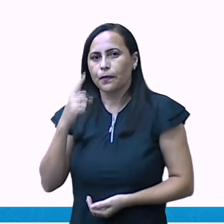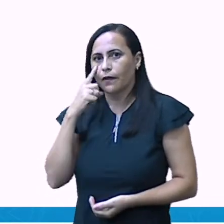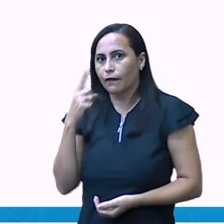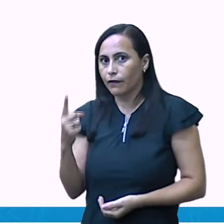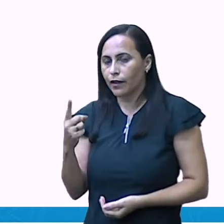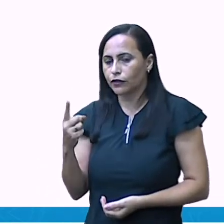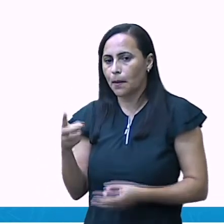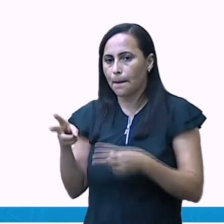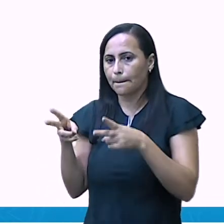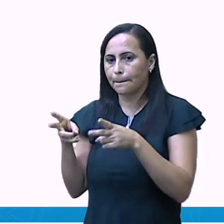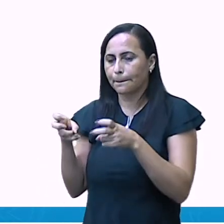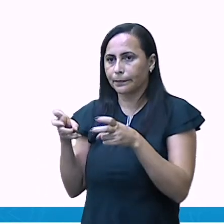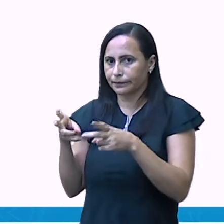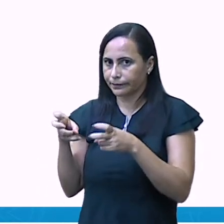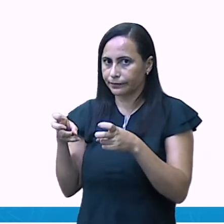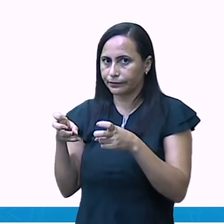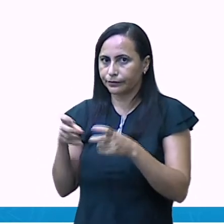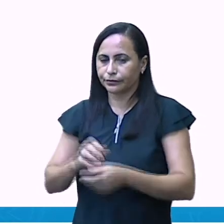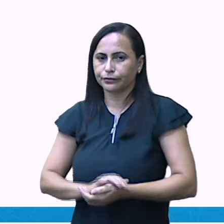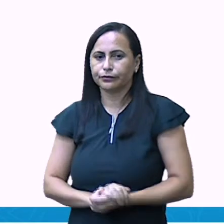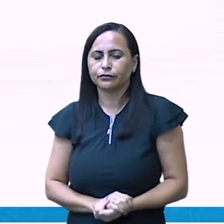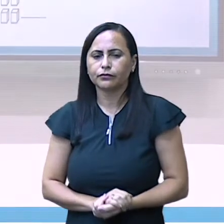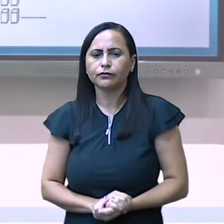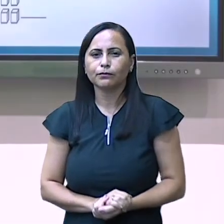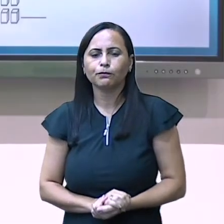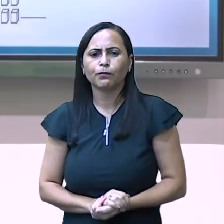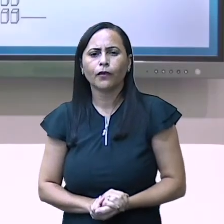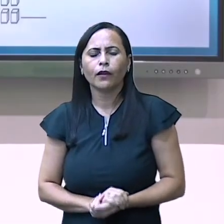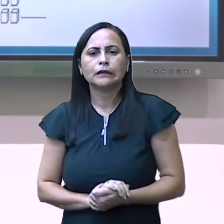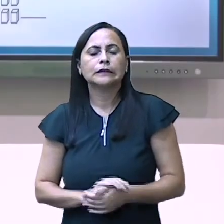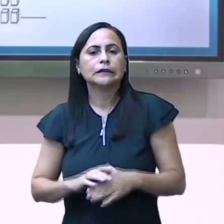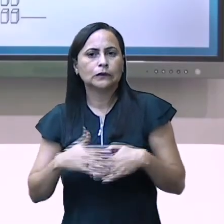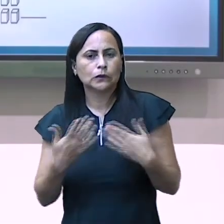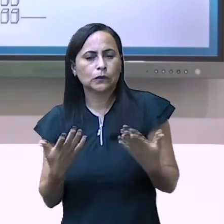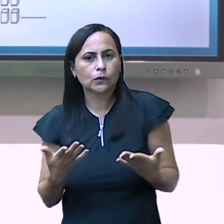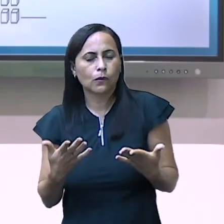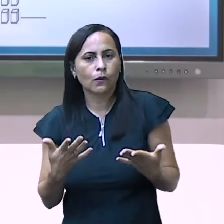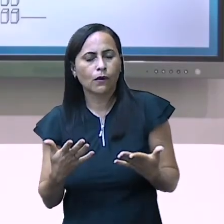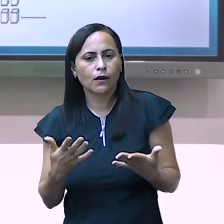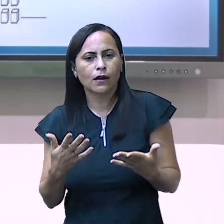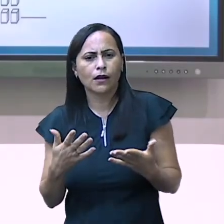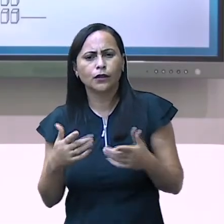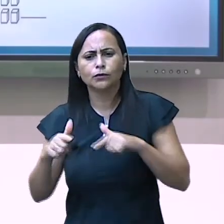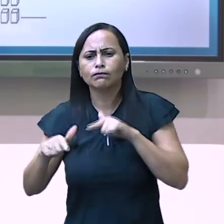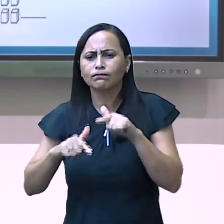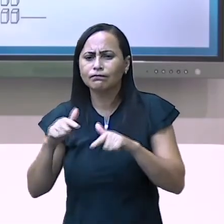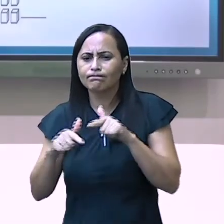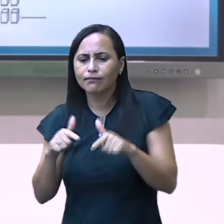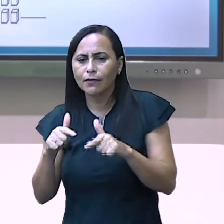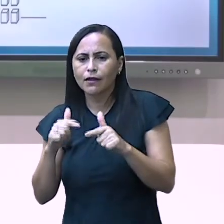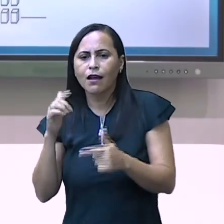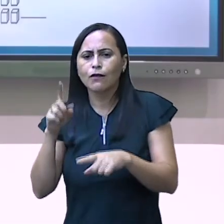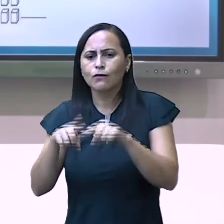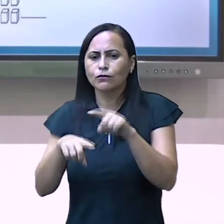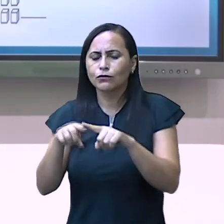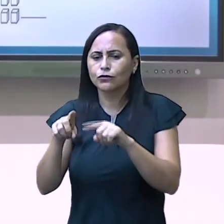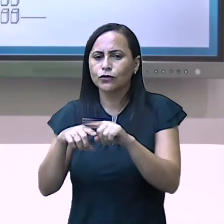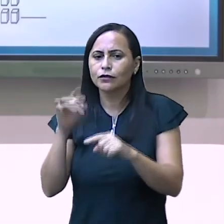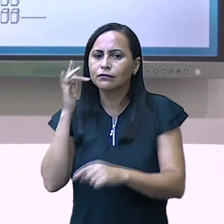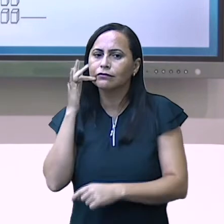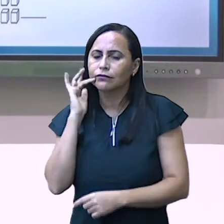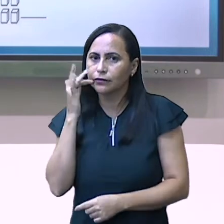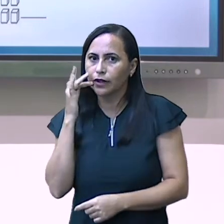observação, estudantes. Quando trabalhamos com o material dourado, nós podemos começar